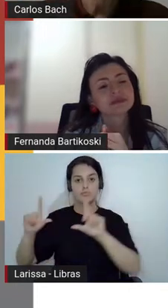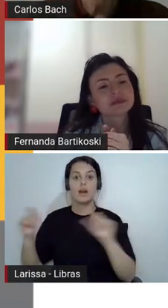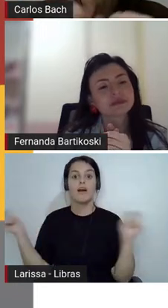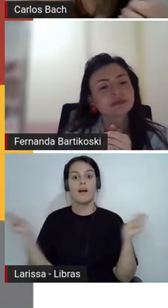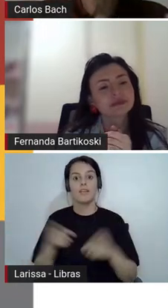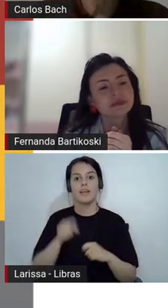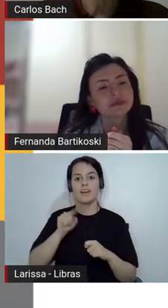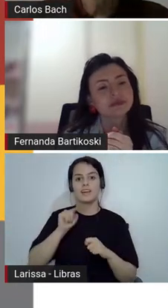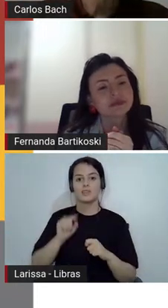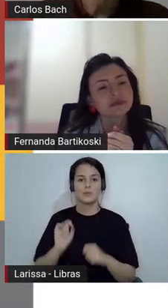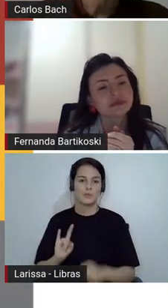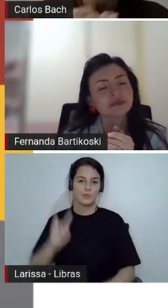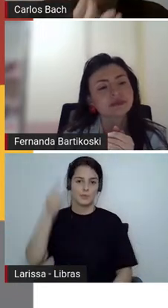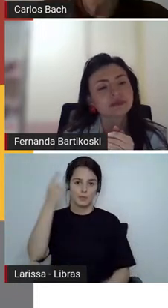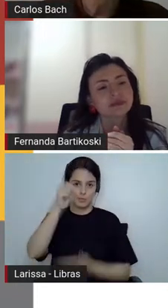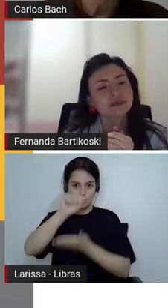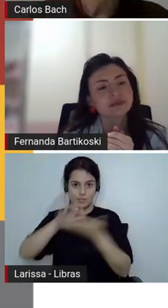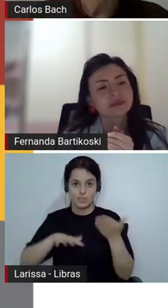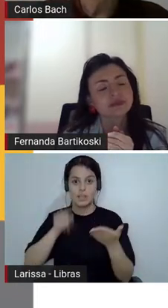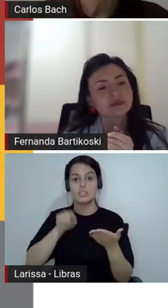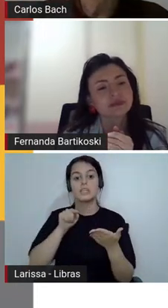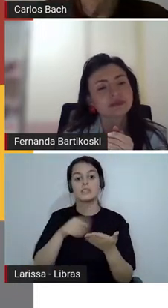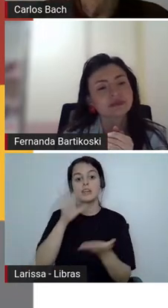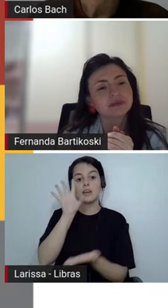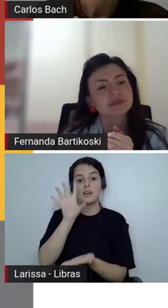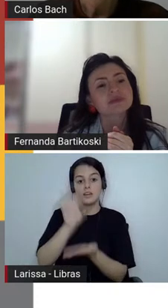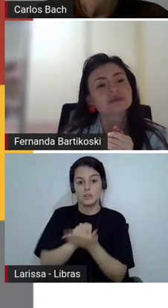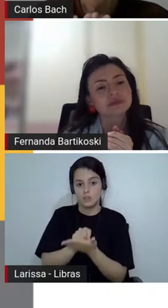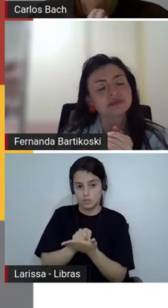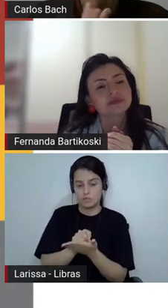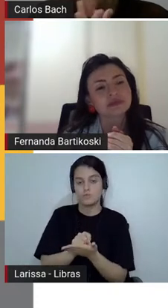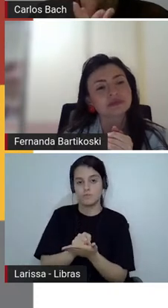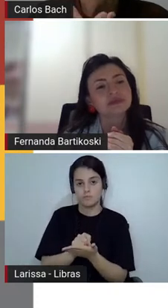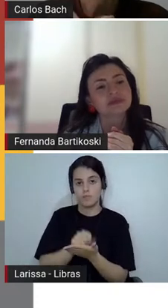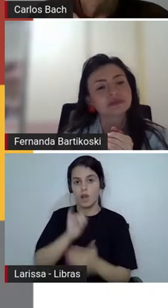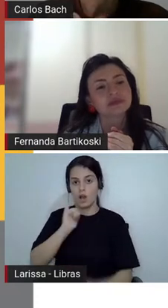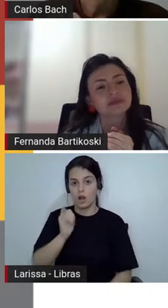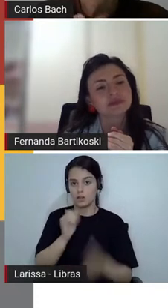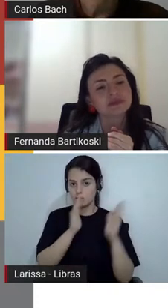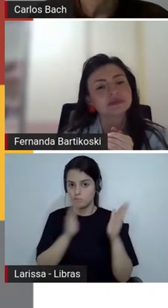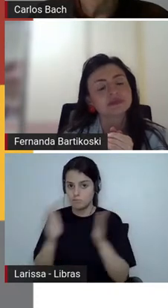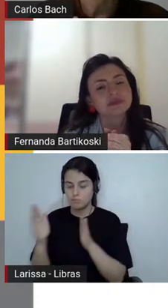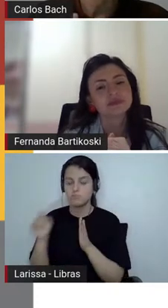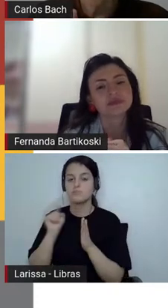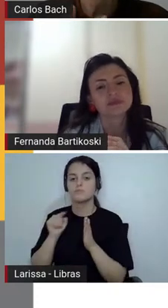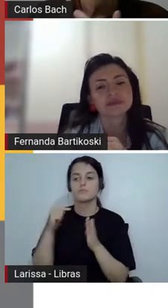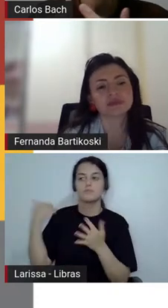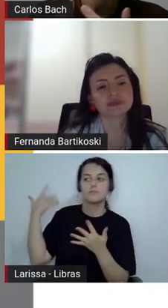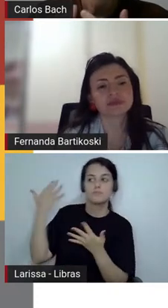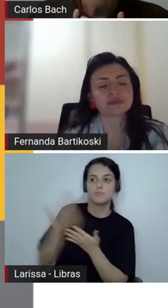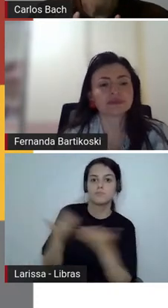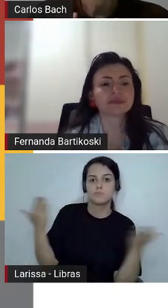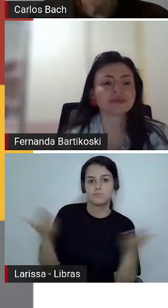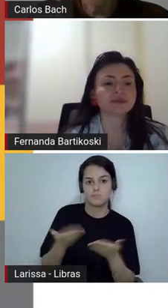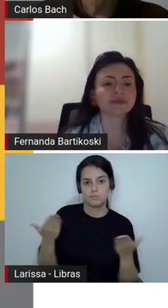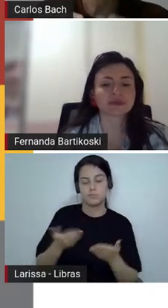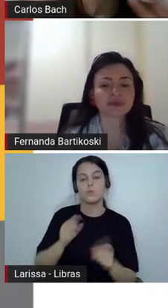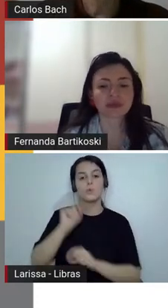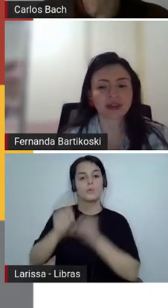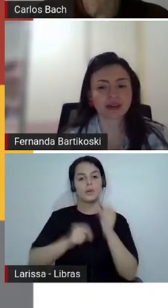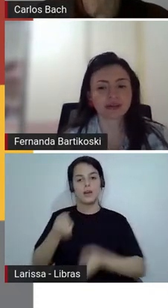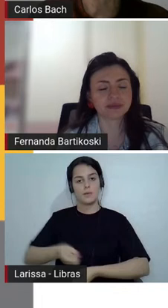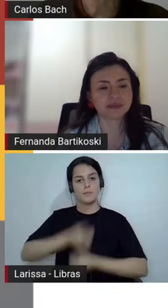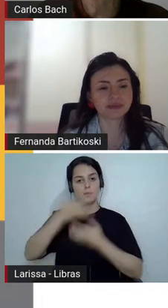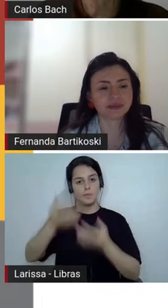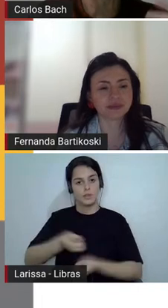esse registro né junto com as crônicas e tudo que eles fizeram até aqui né esse varal poético e ao mesmo tempo poder